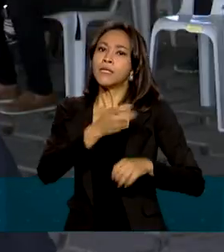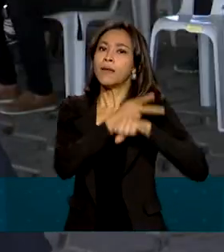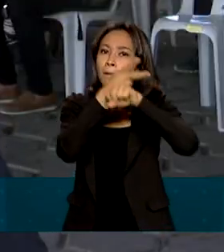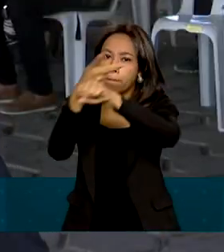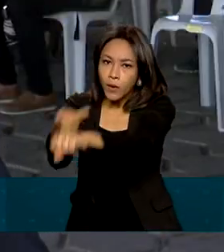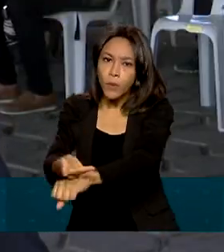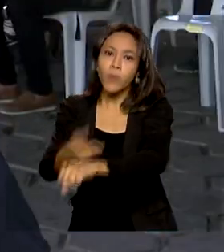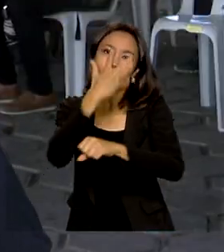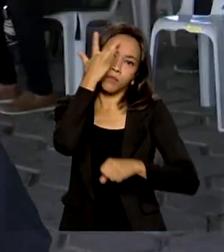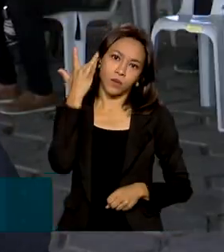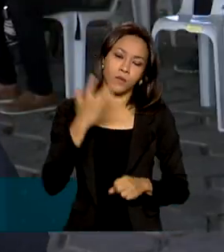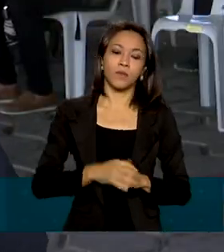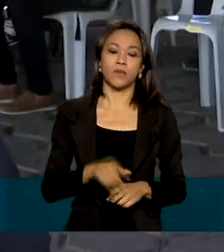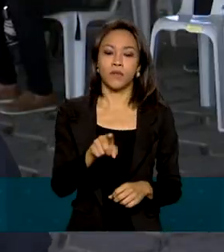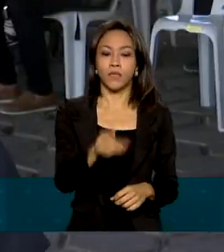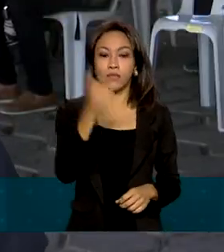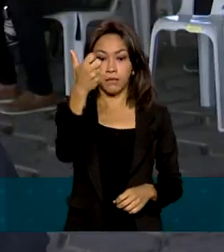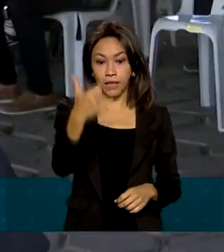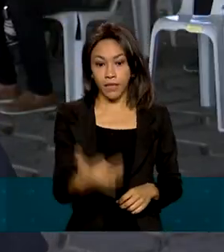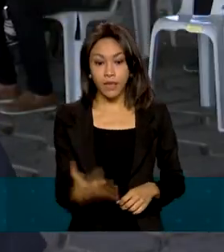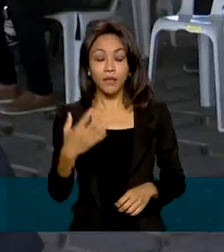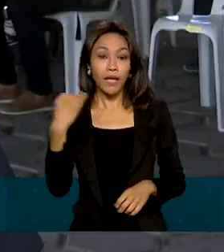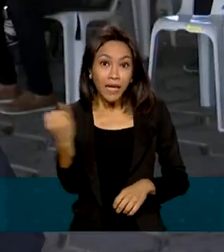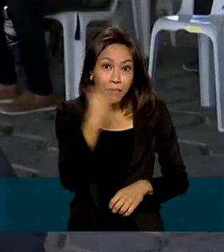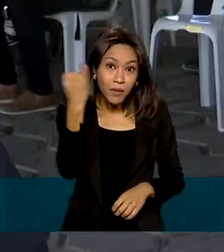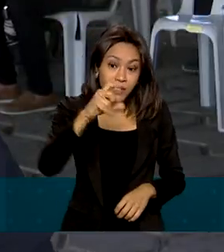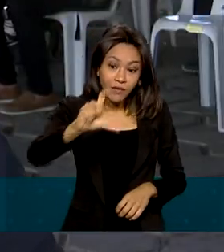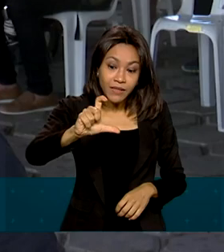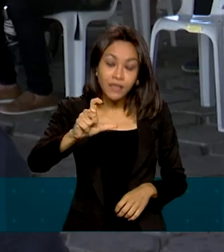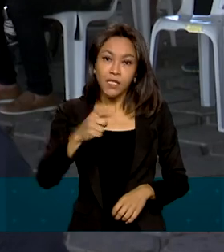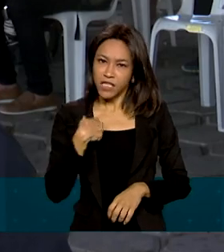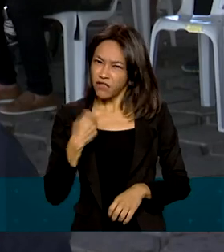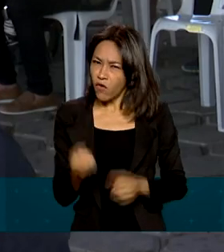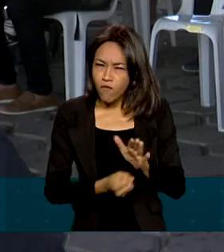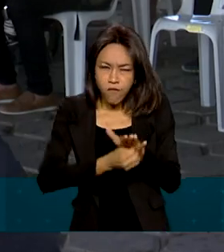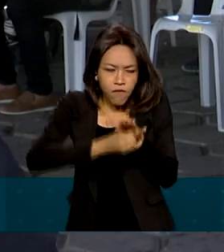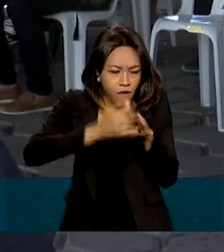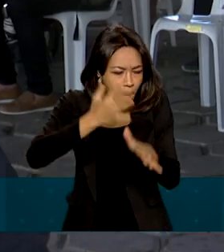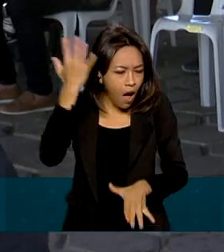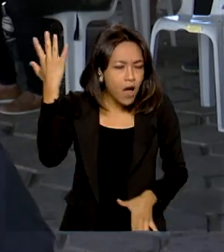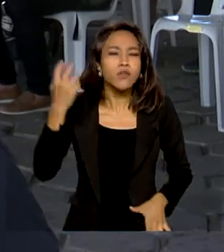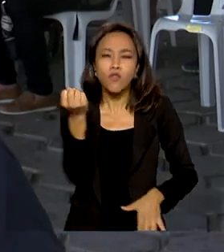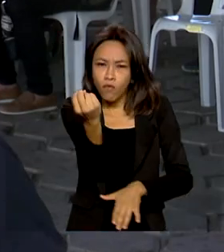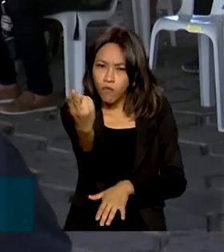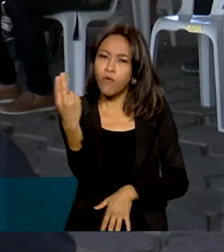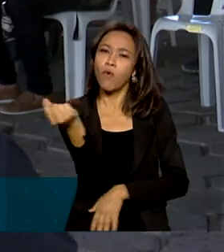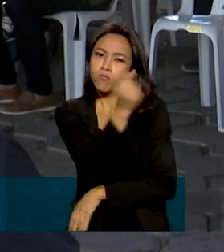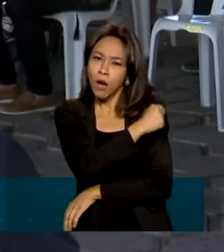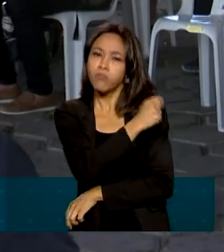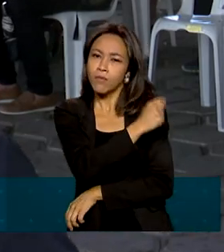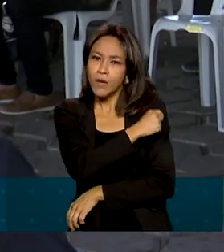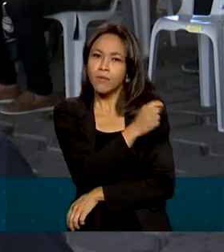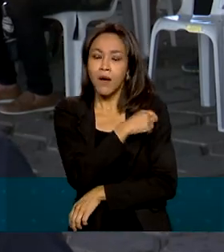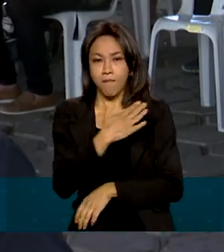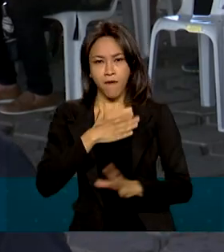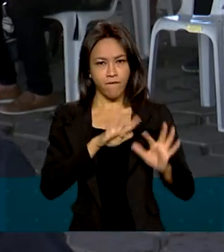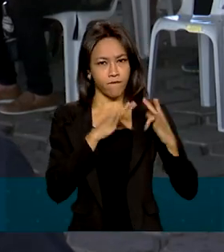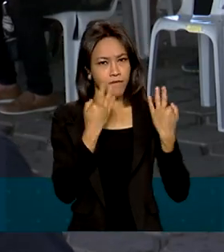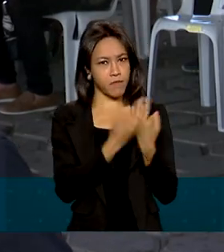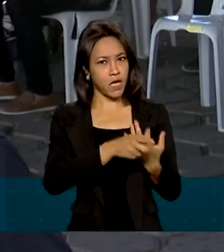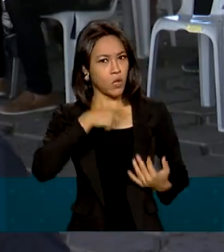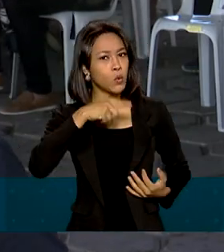A vacina é essencial. Se tiver que tomar várias e várias doses, eu vou tomar várias e várias doses. A minha família também, a gente não tem